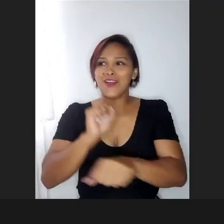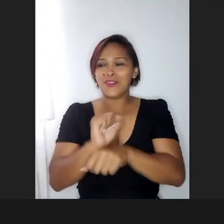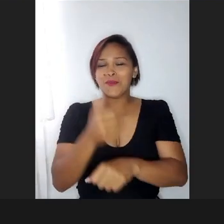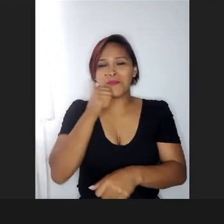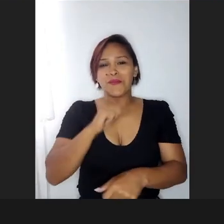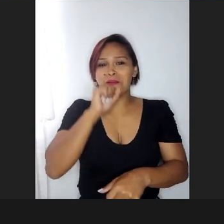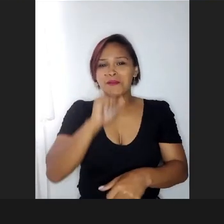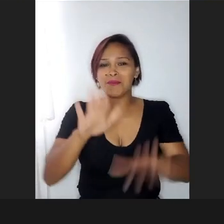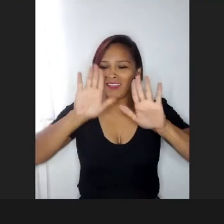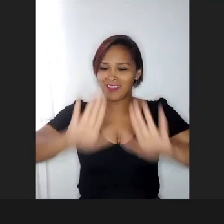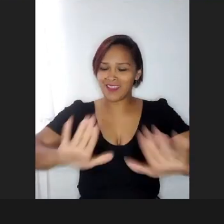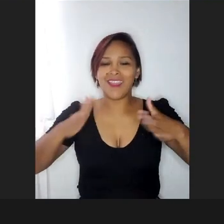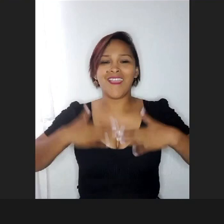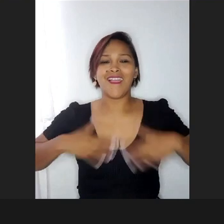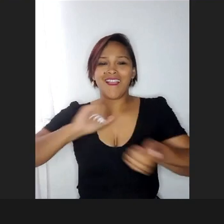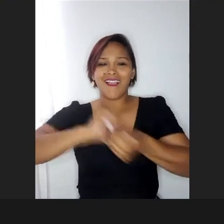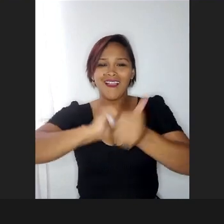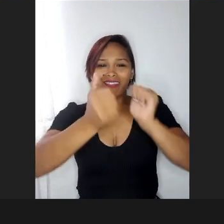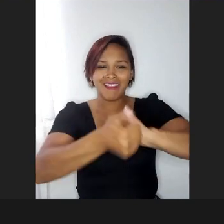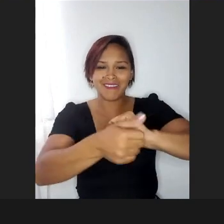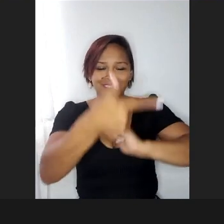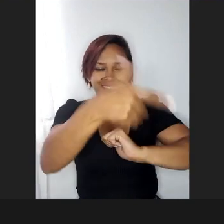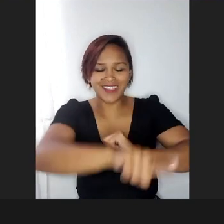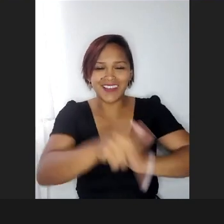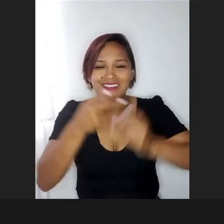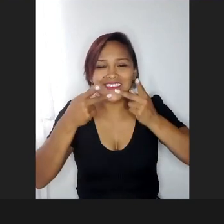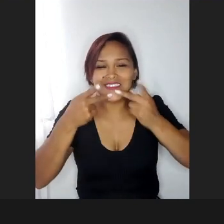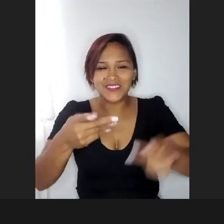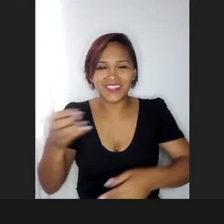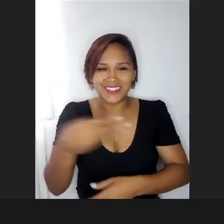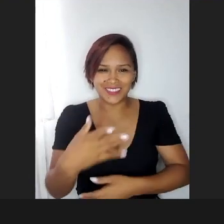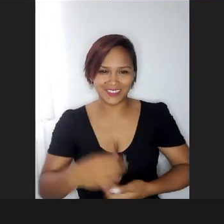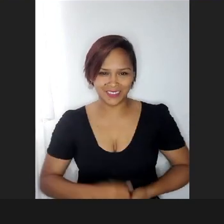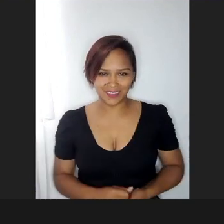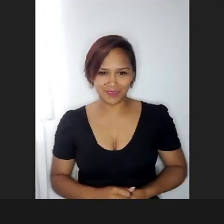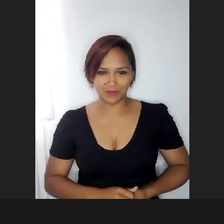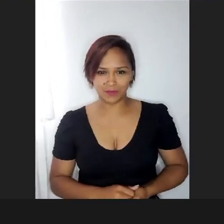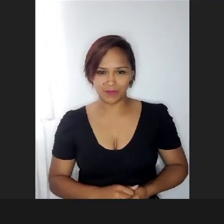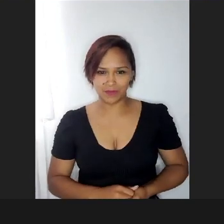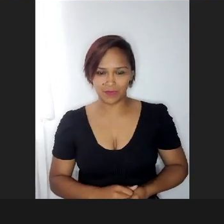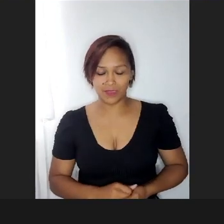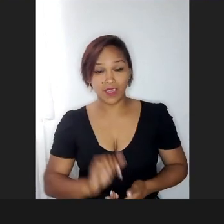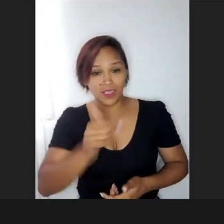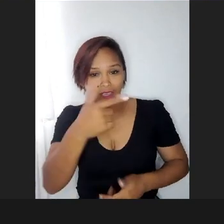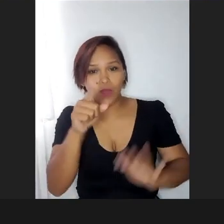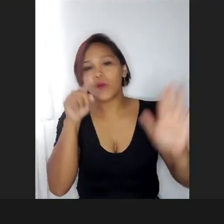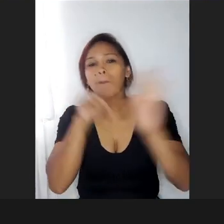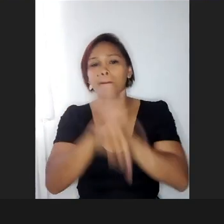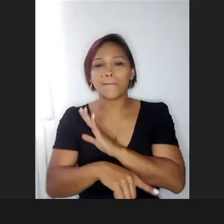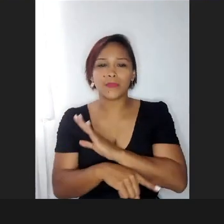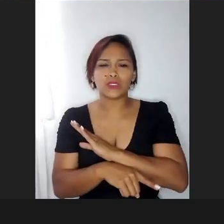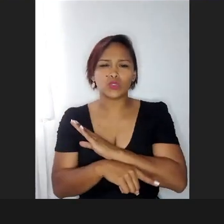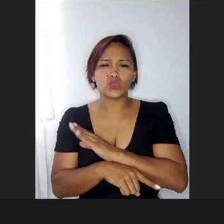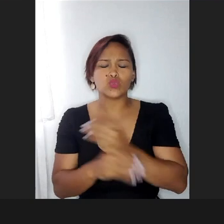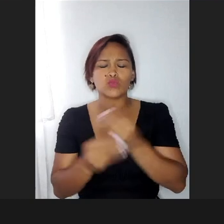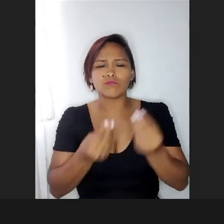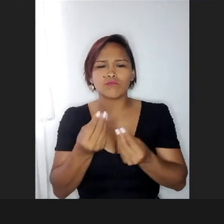se estruturar aí com isso, né? E a outra pergunta aqui, Andressa,